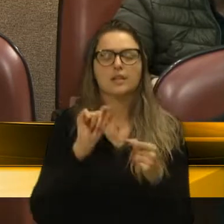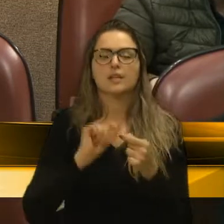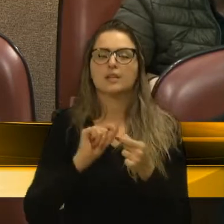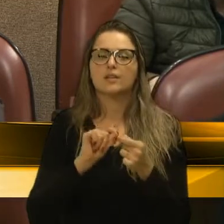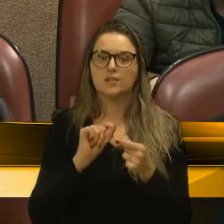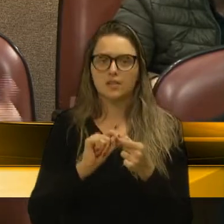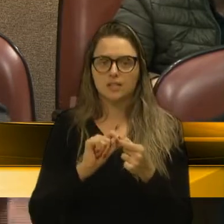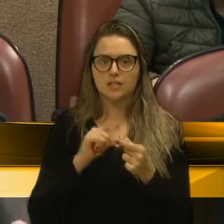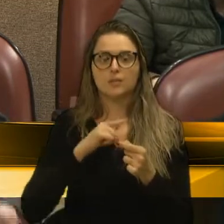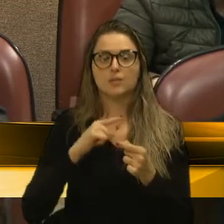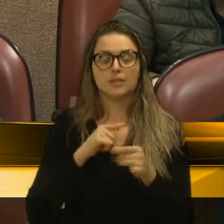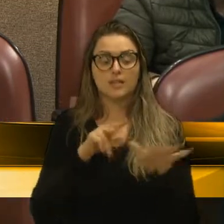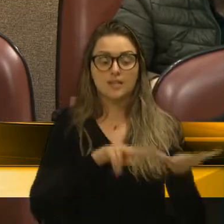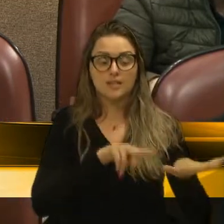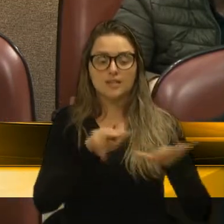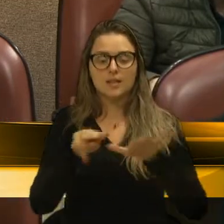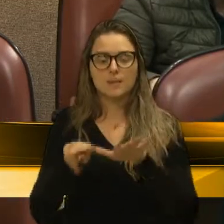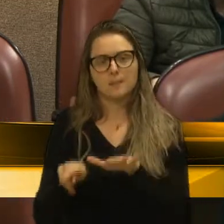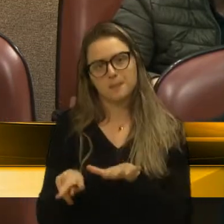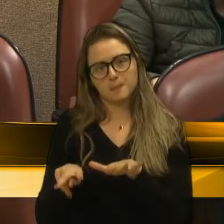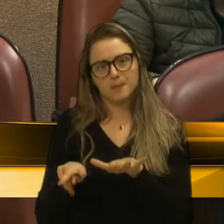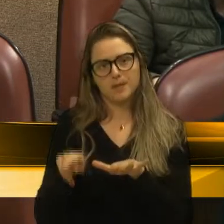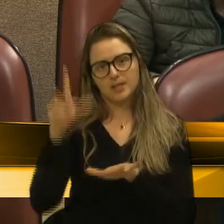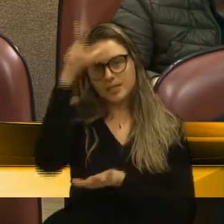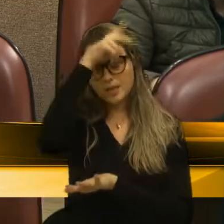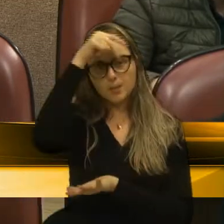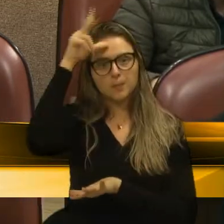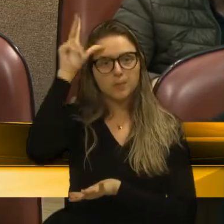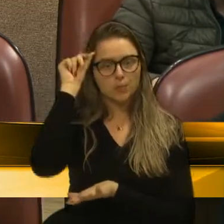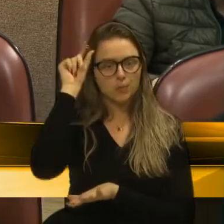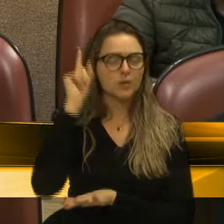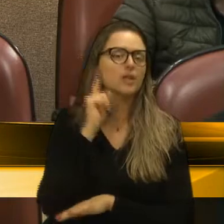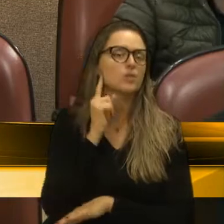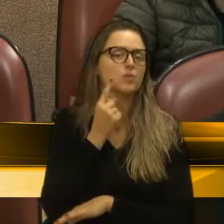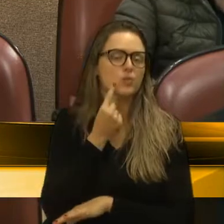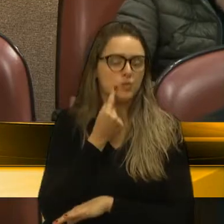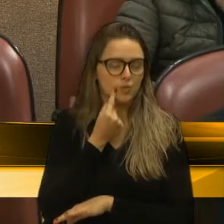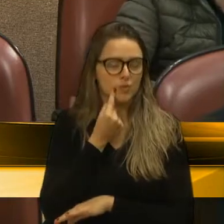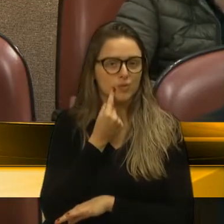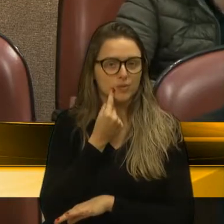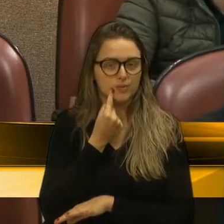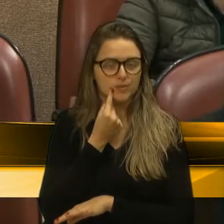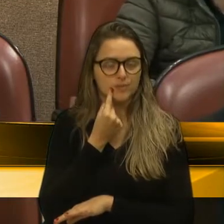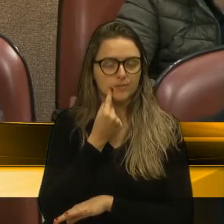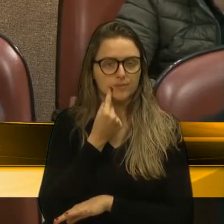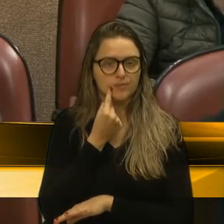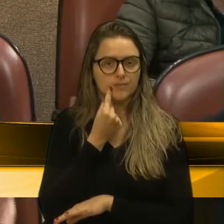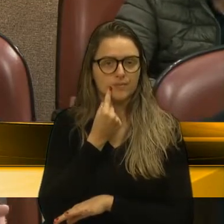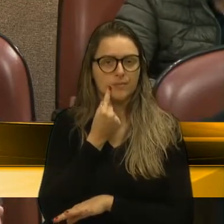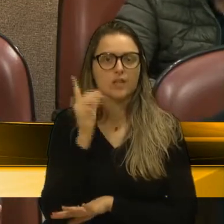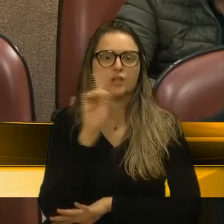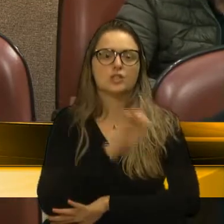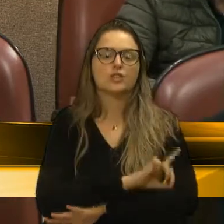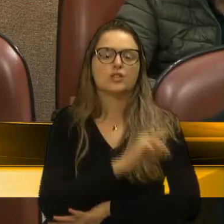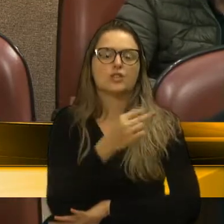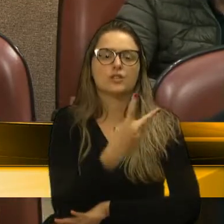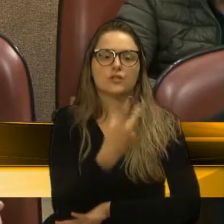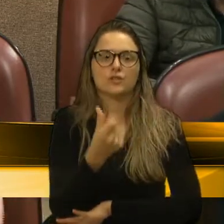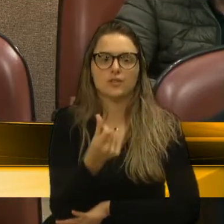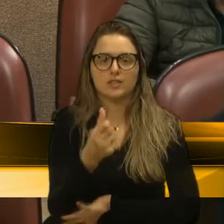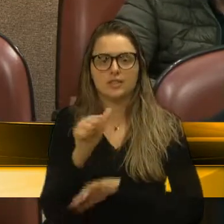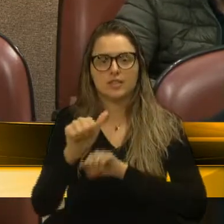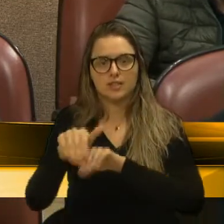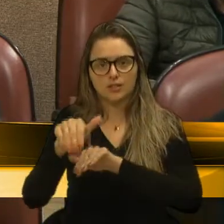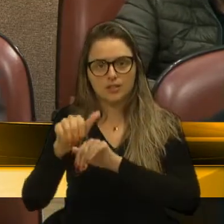a Semana Municipal do Surdo a partir do dia 26 de setembro